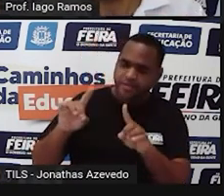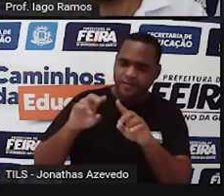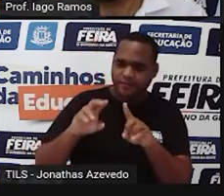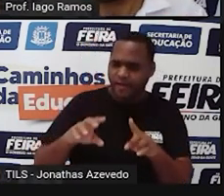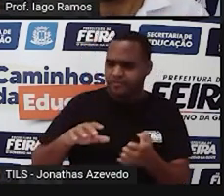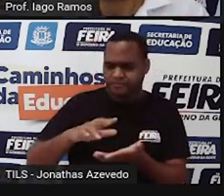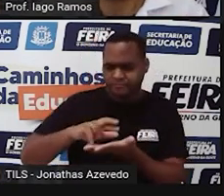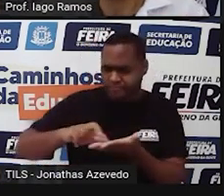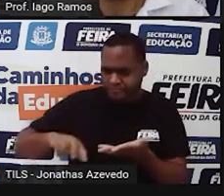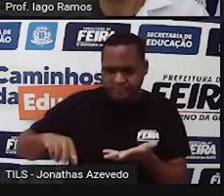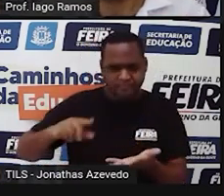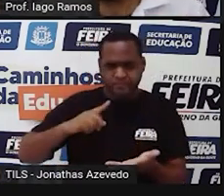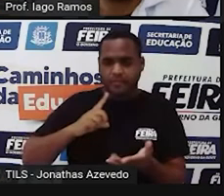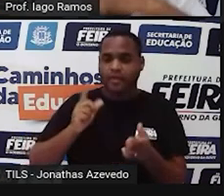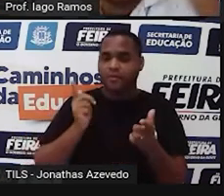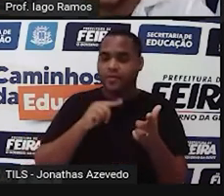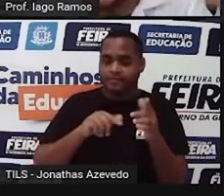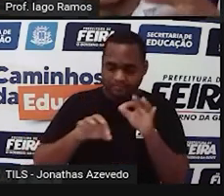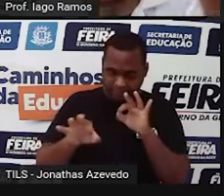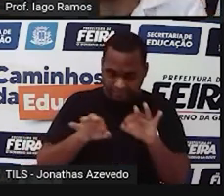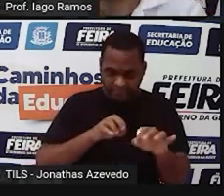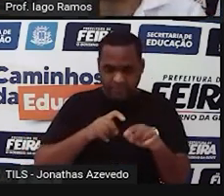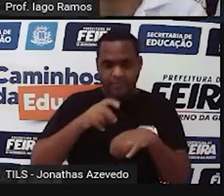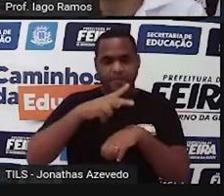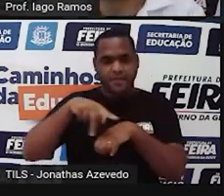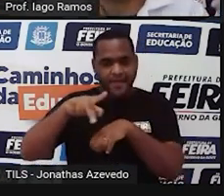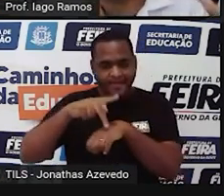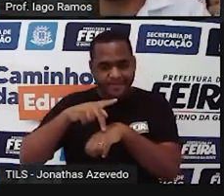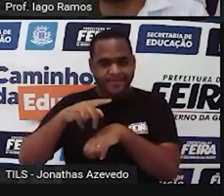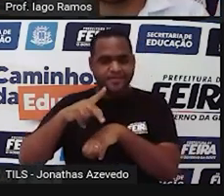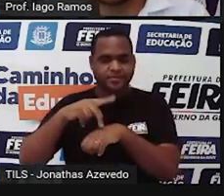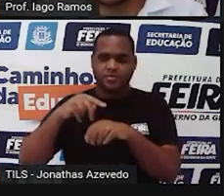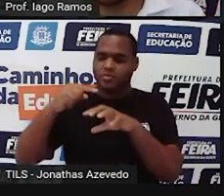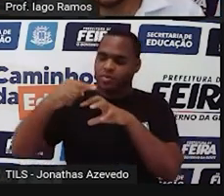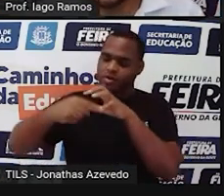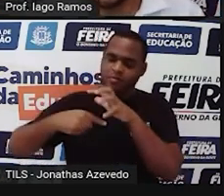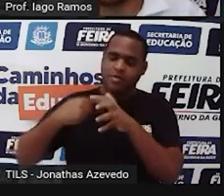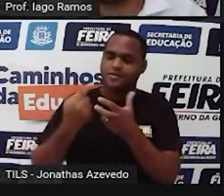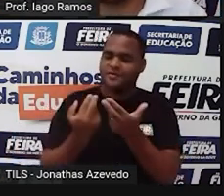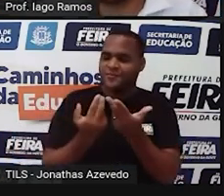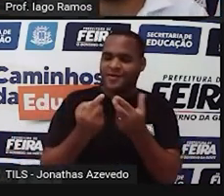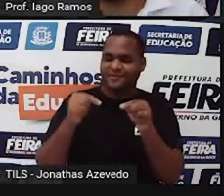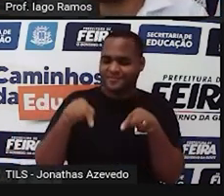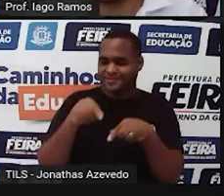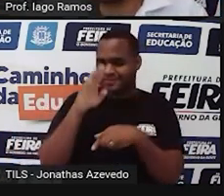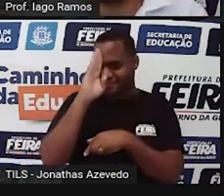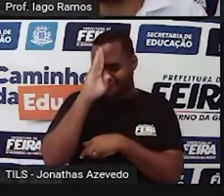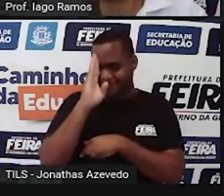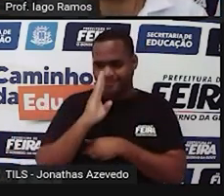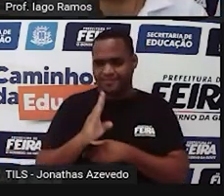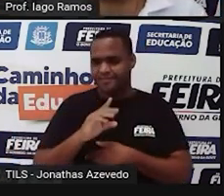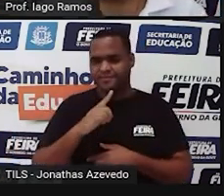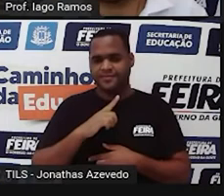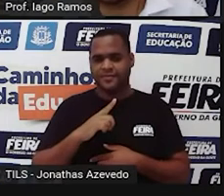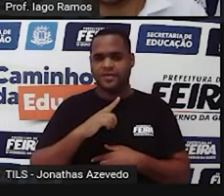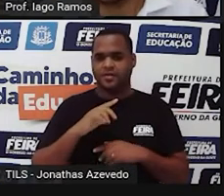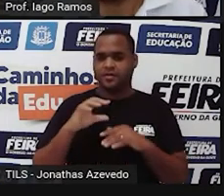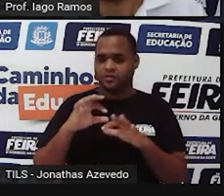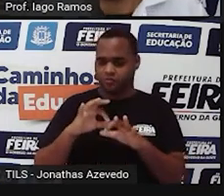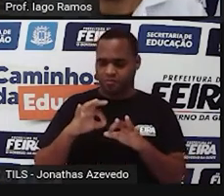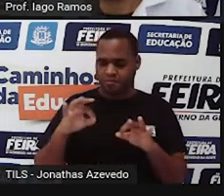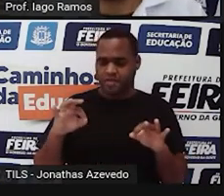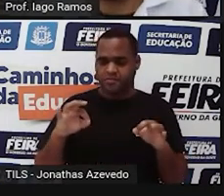organizou para que na maioria dos países do mundo funcionasse da mesma forma. Por exemplo, o comprimento.